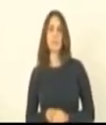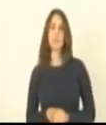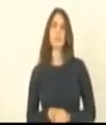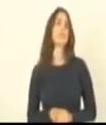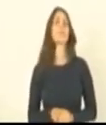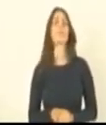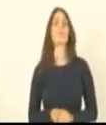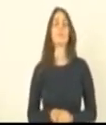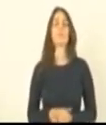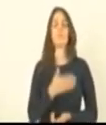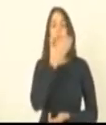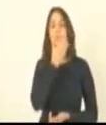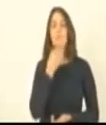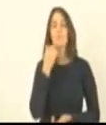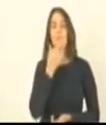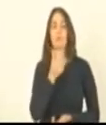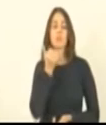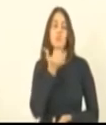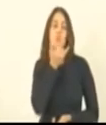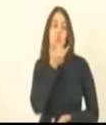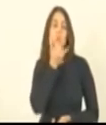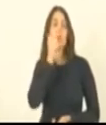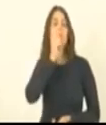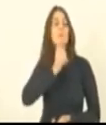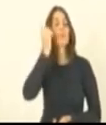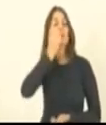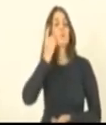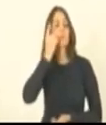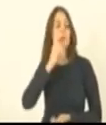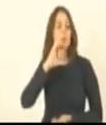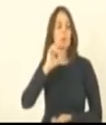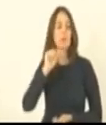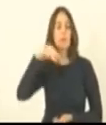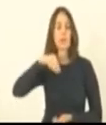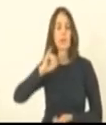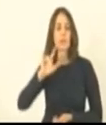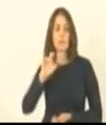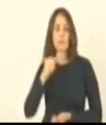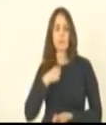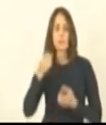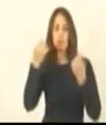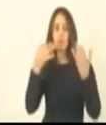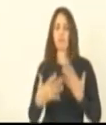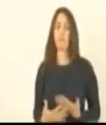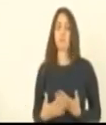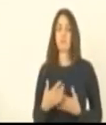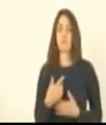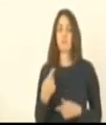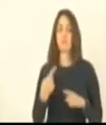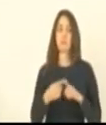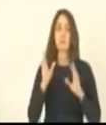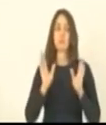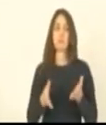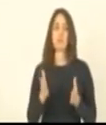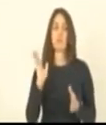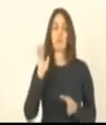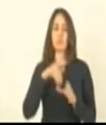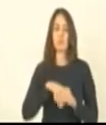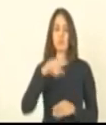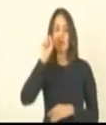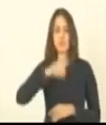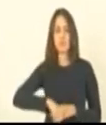deputada Camila Valadão justificação de voto boa tarde deputadas deputados eu quero justificar meu voto inclusive tinha votado inicialmente sim